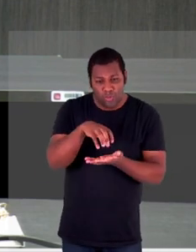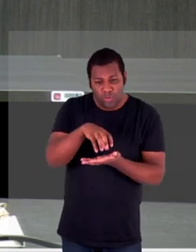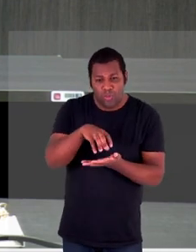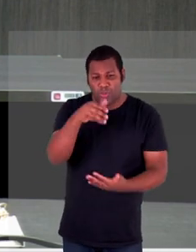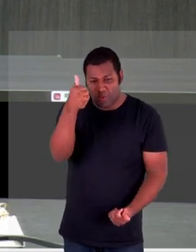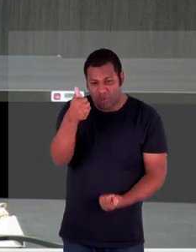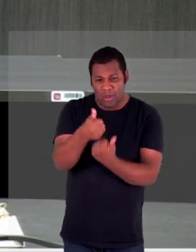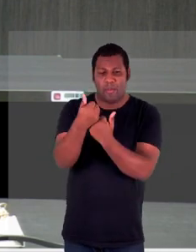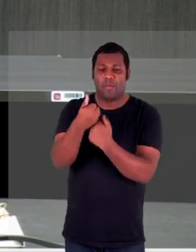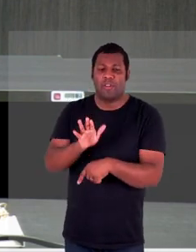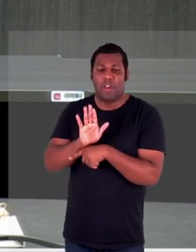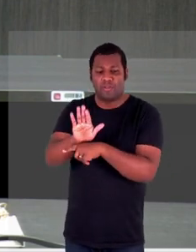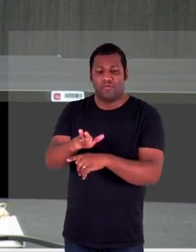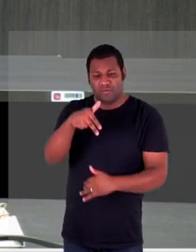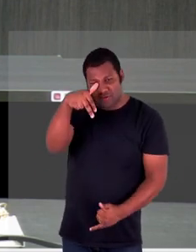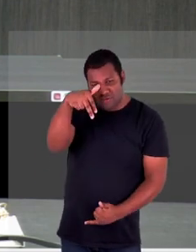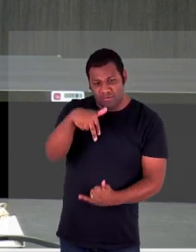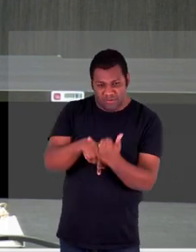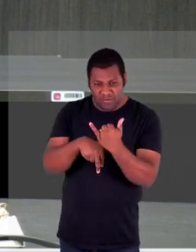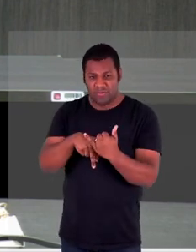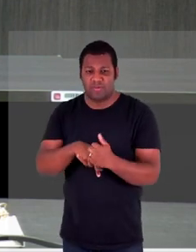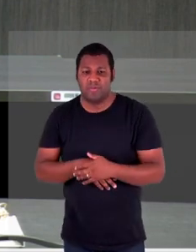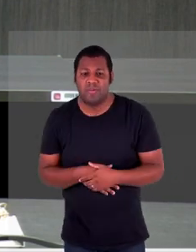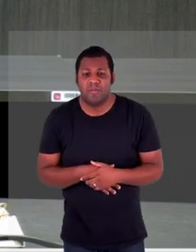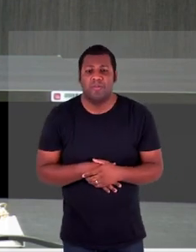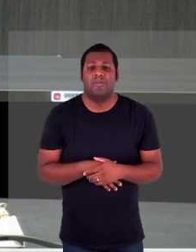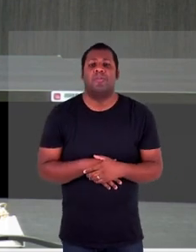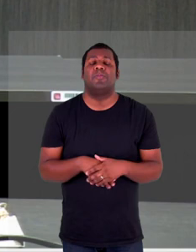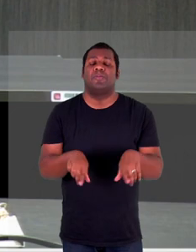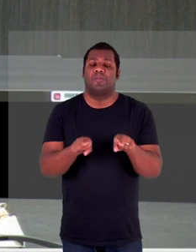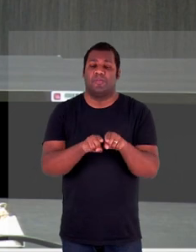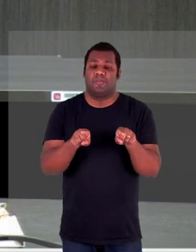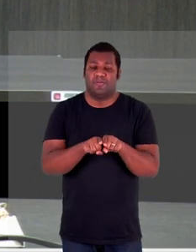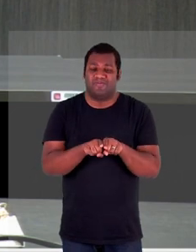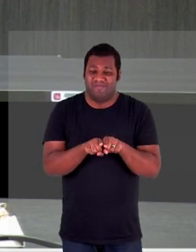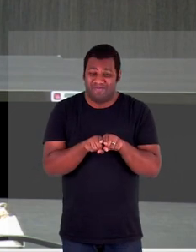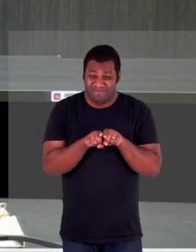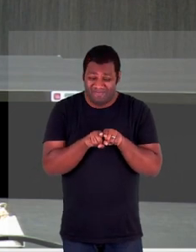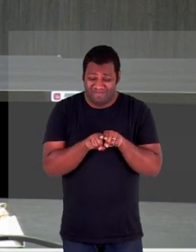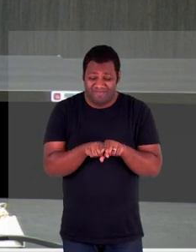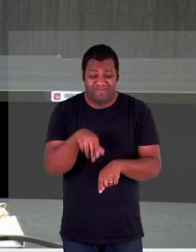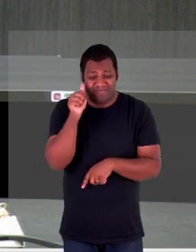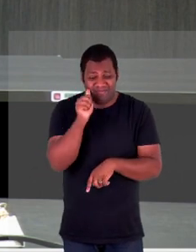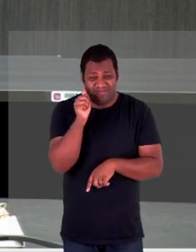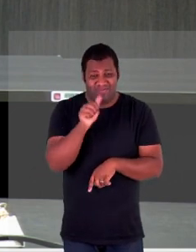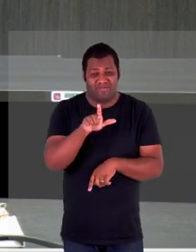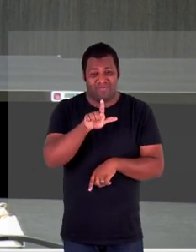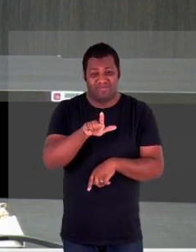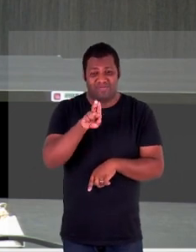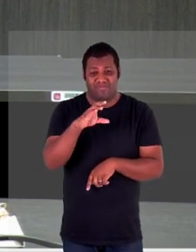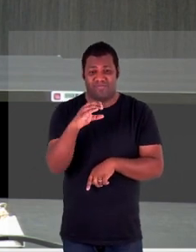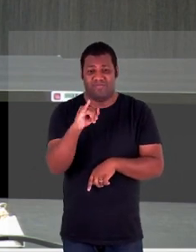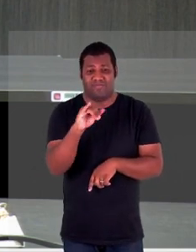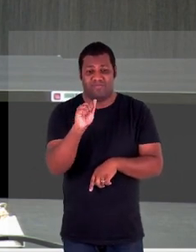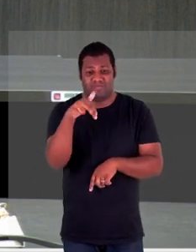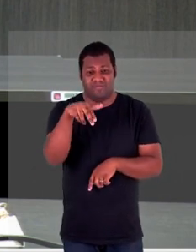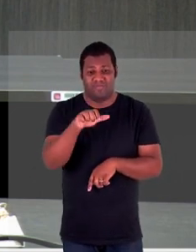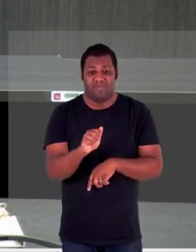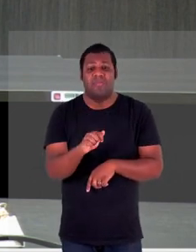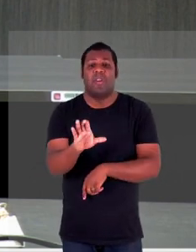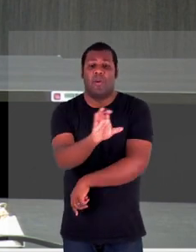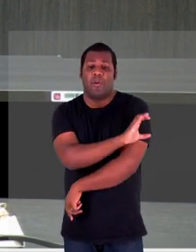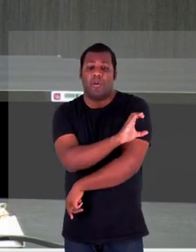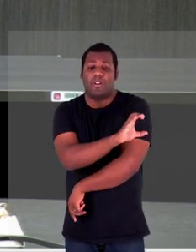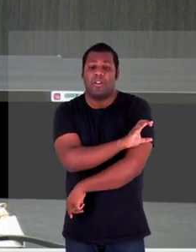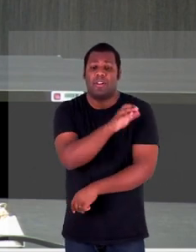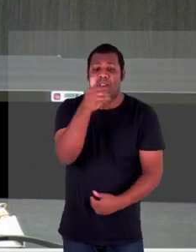evitando a judicialização nesse papel também a Luciana bem lembrou que a coordenadoria de apoio às